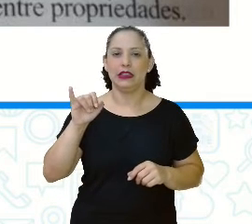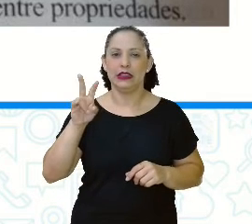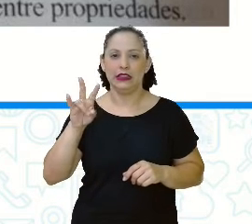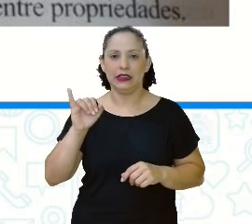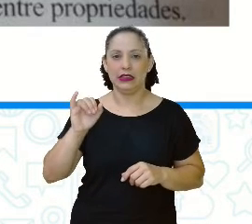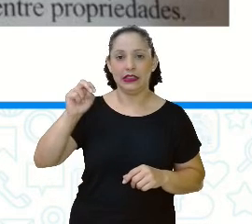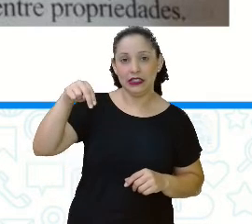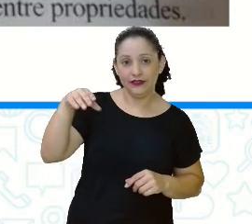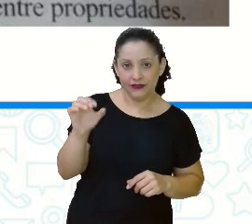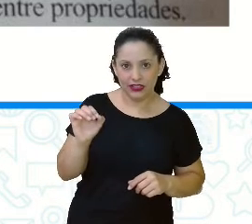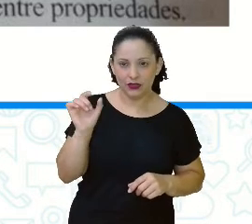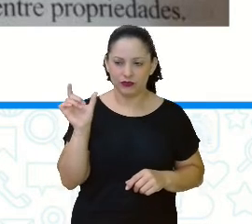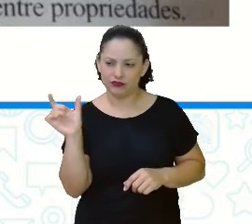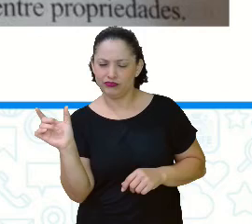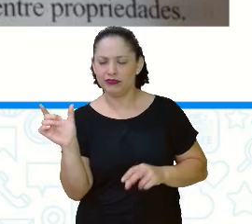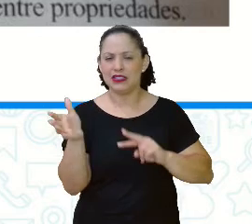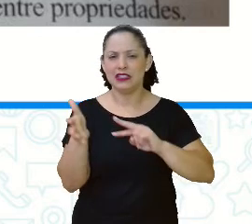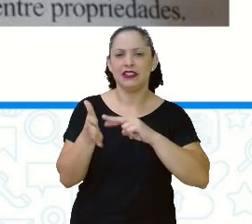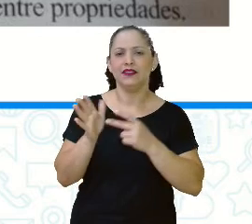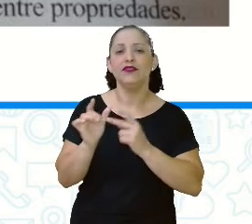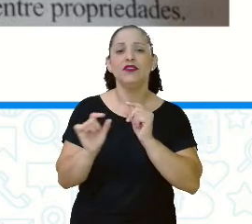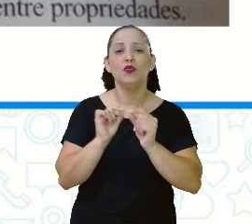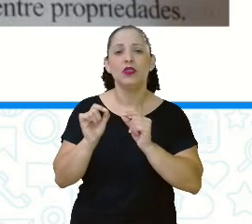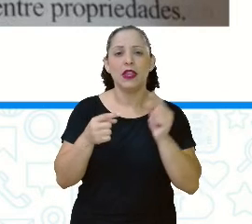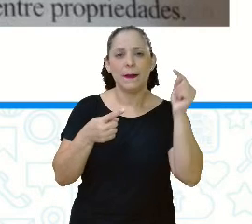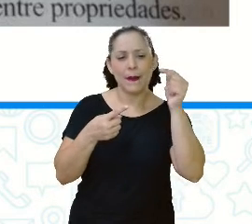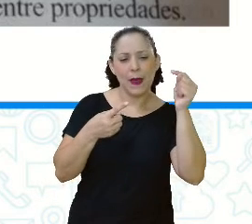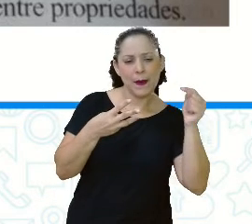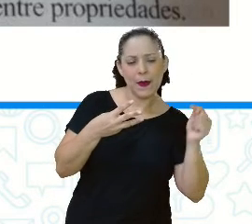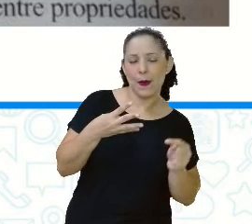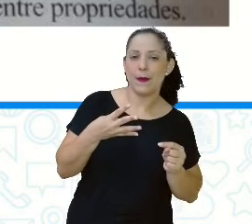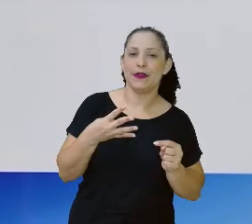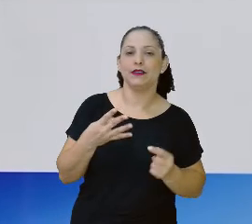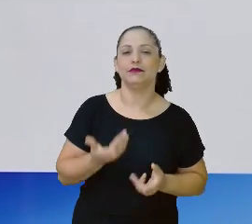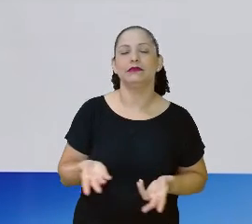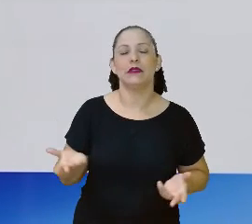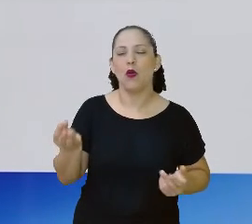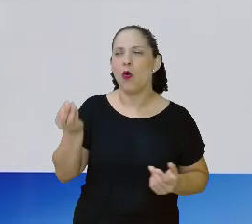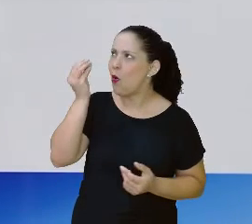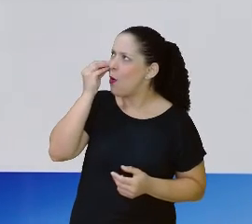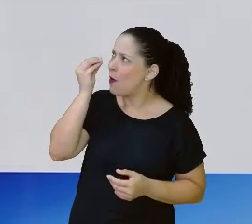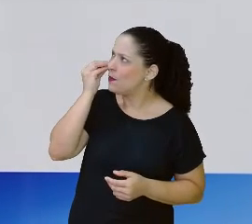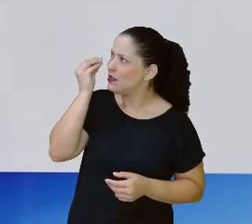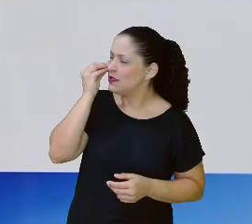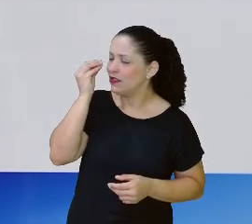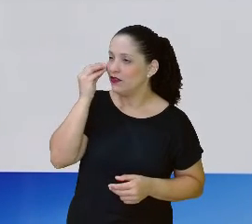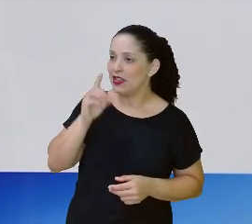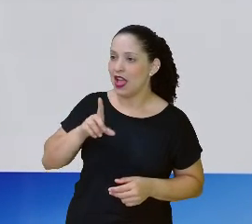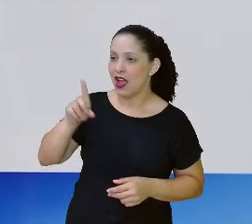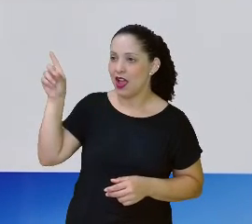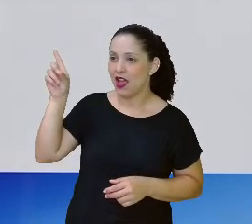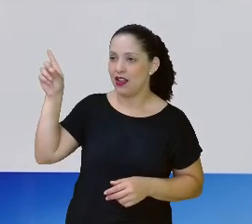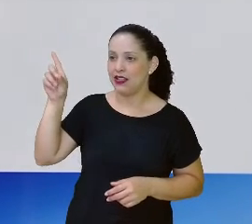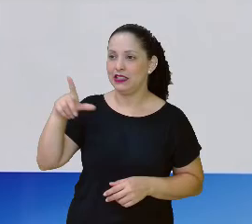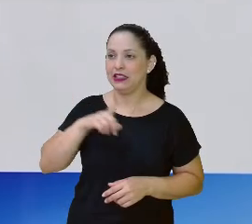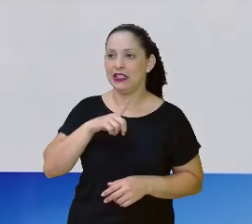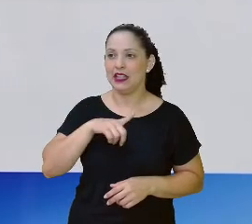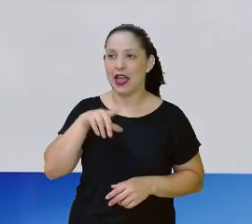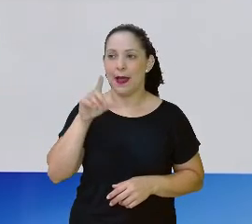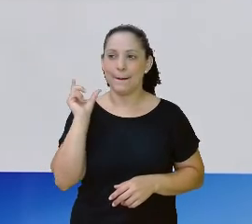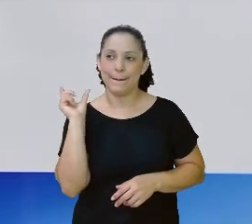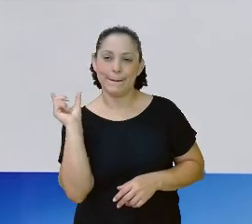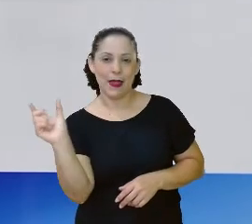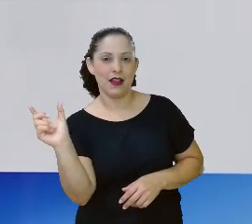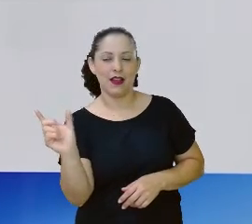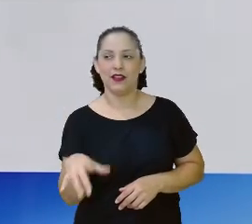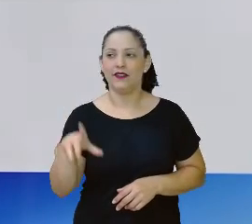Deus, sublime, perfeito, três dicionários. Professora, eu observei que aqui do lado de divino, cadê divino?